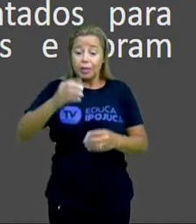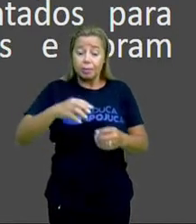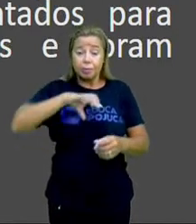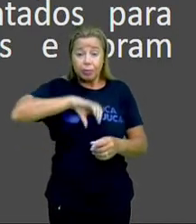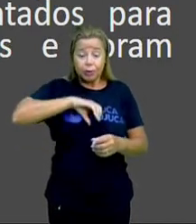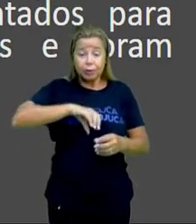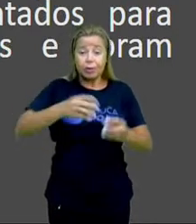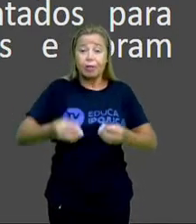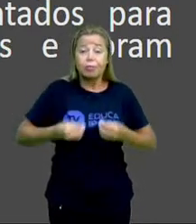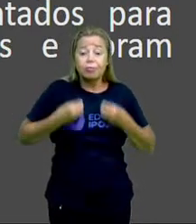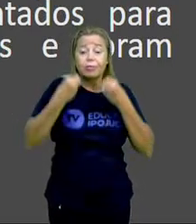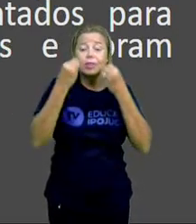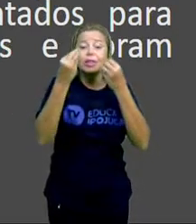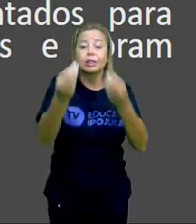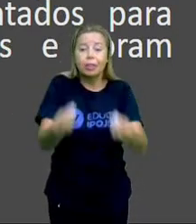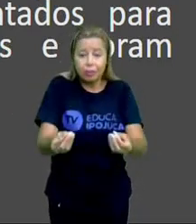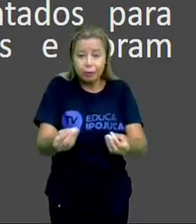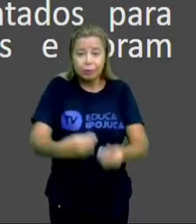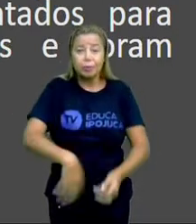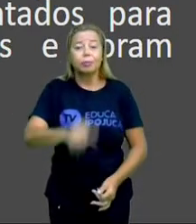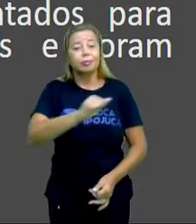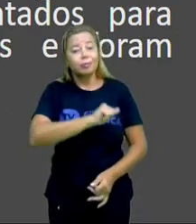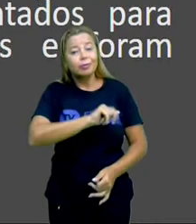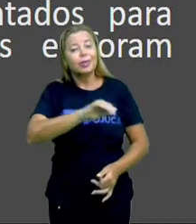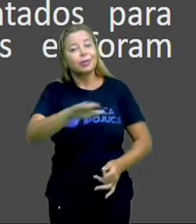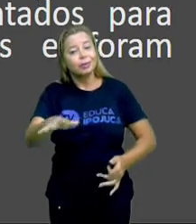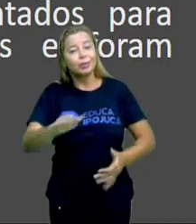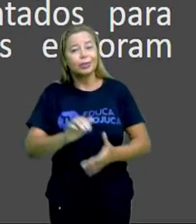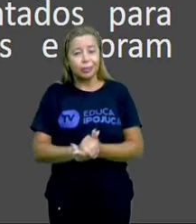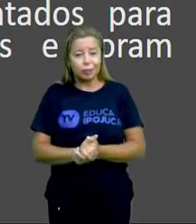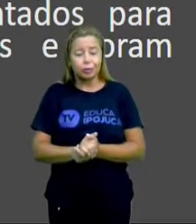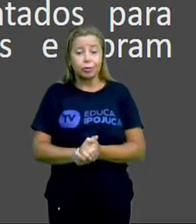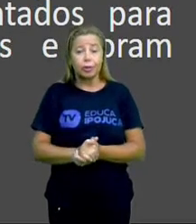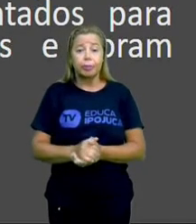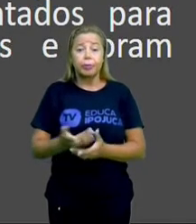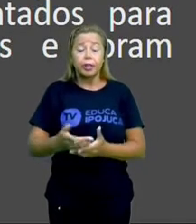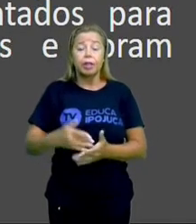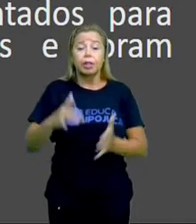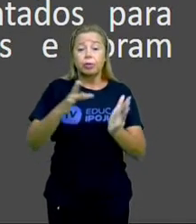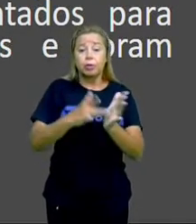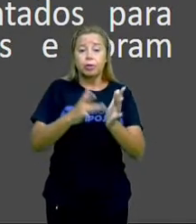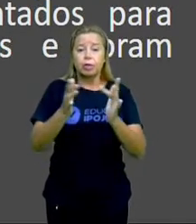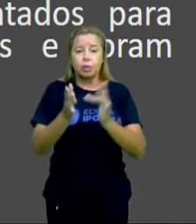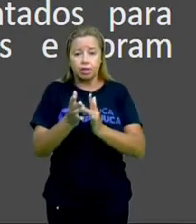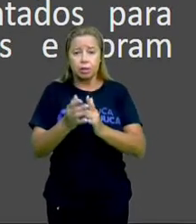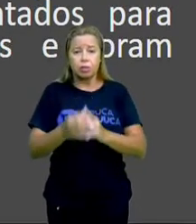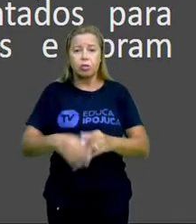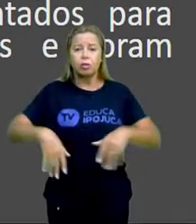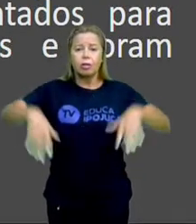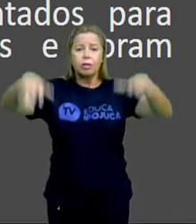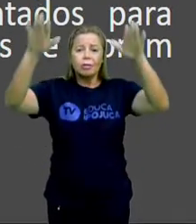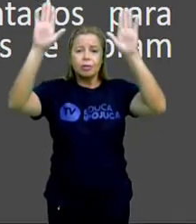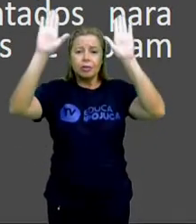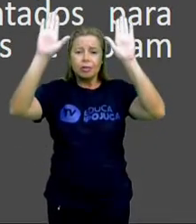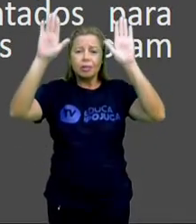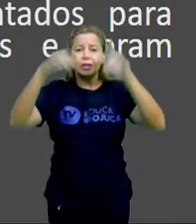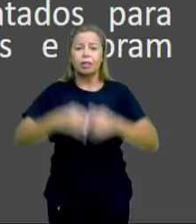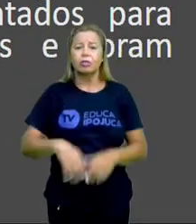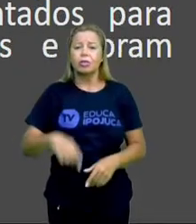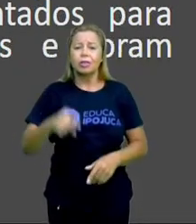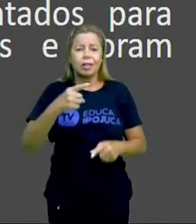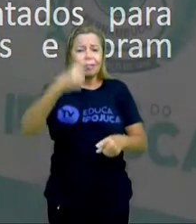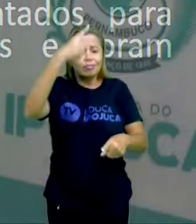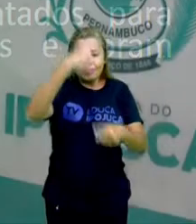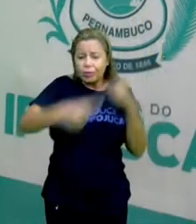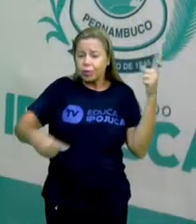Portugal, imagens semelhantes, o Cristo com os braços levantados para cima, eram proibidas e